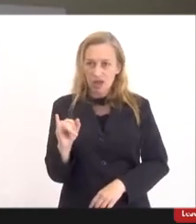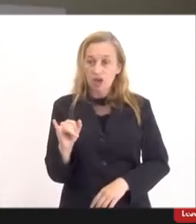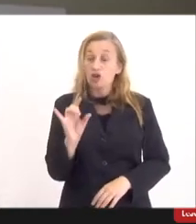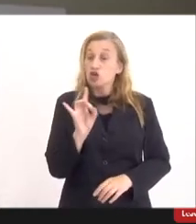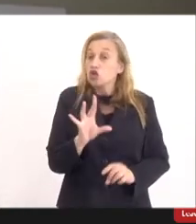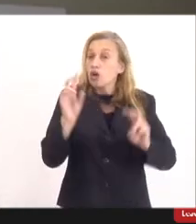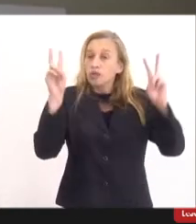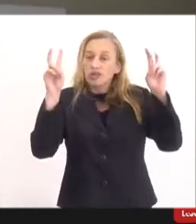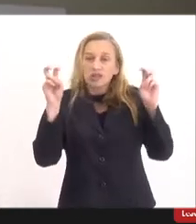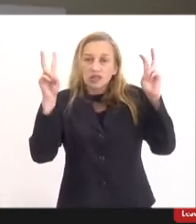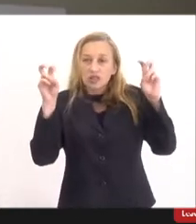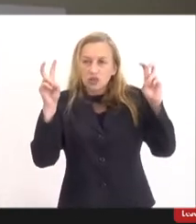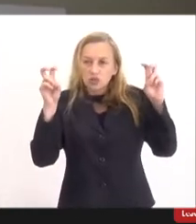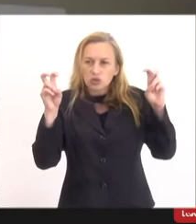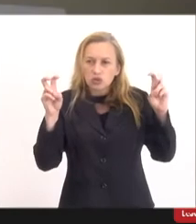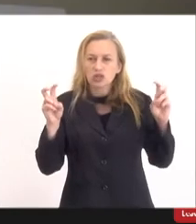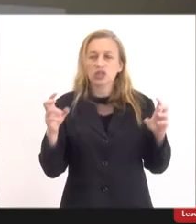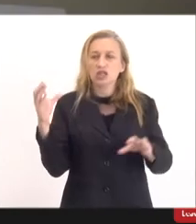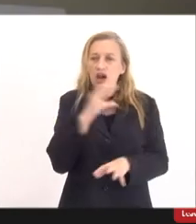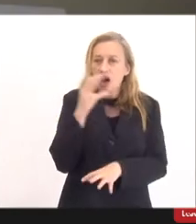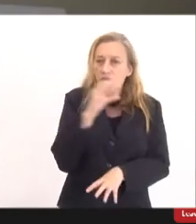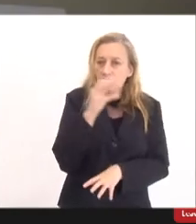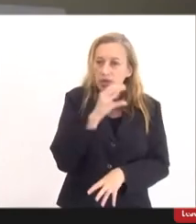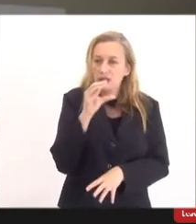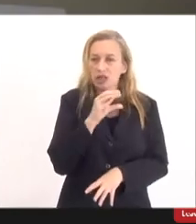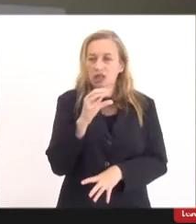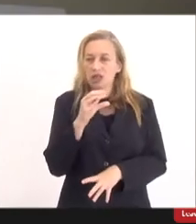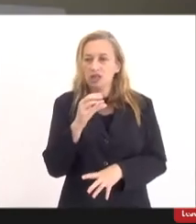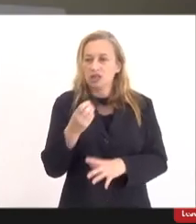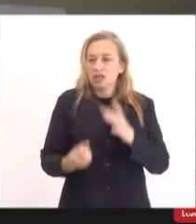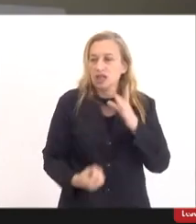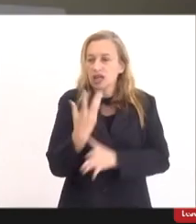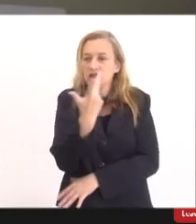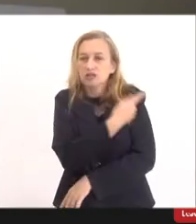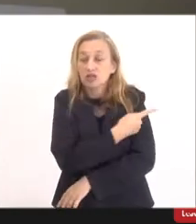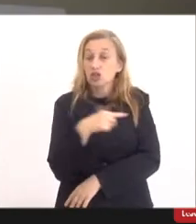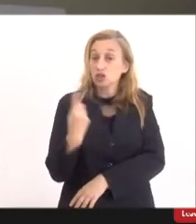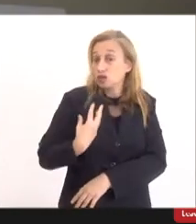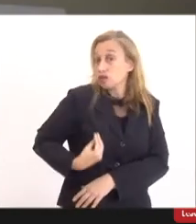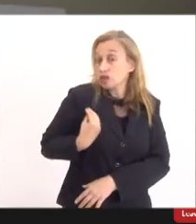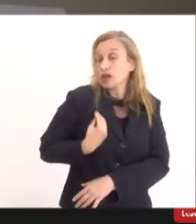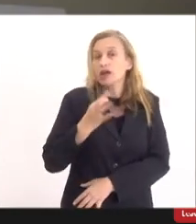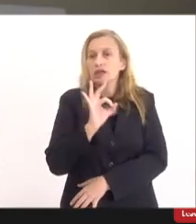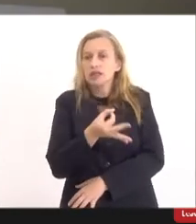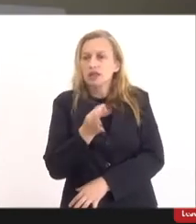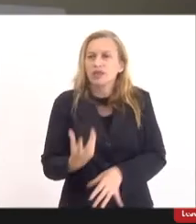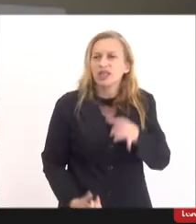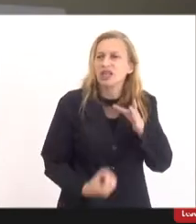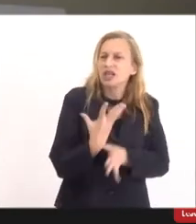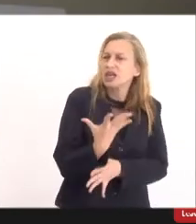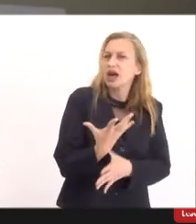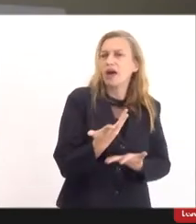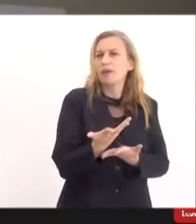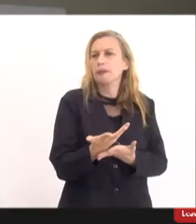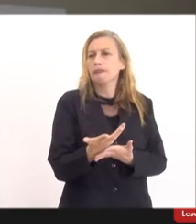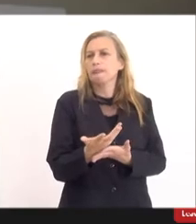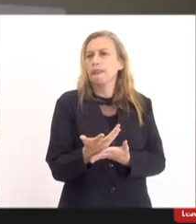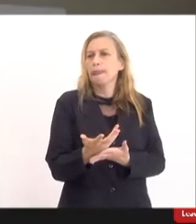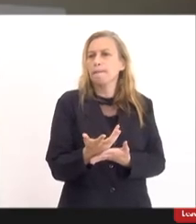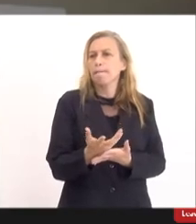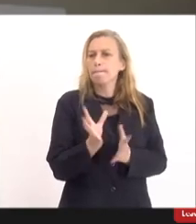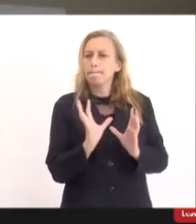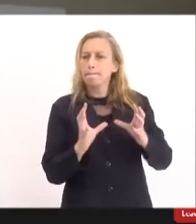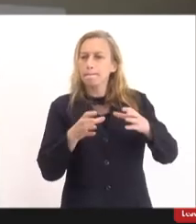dessa questão premente, dessa emergência que a gente está vivendo, foi necessário, inclusive, criar um órgão